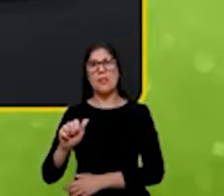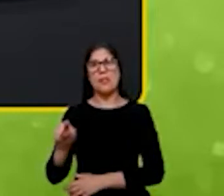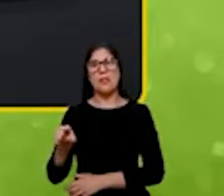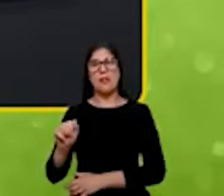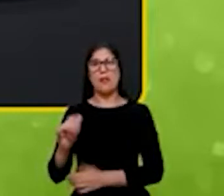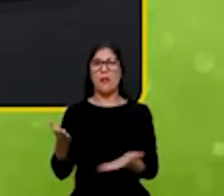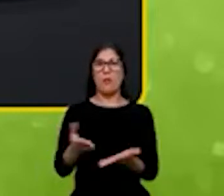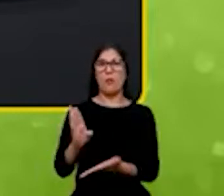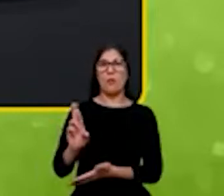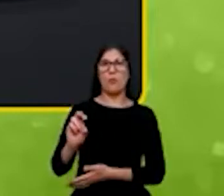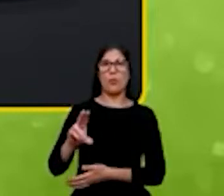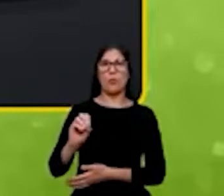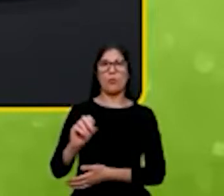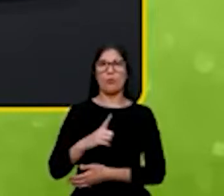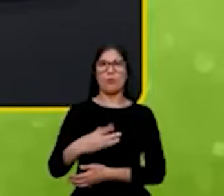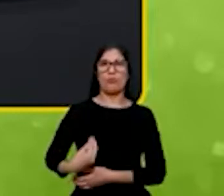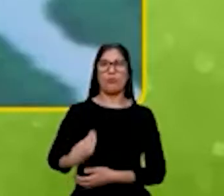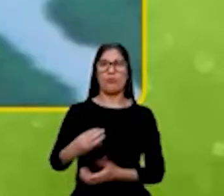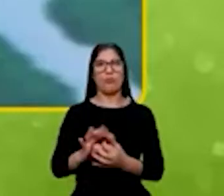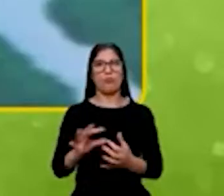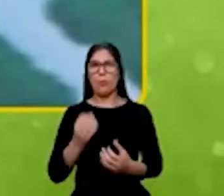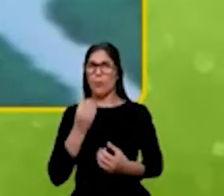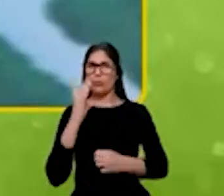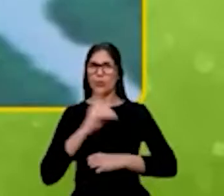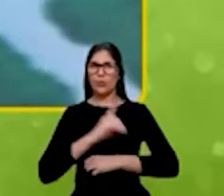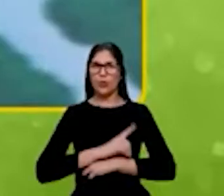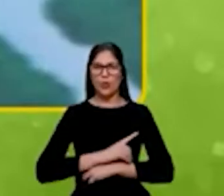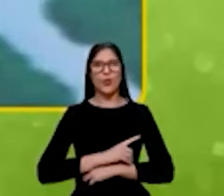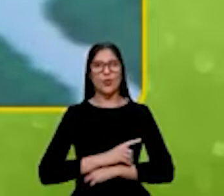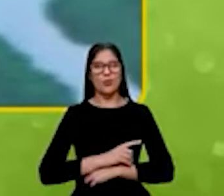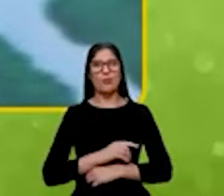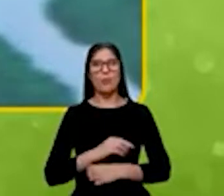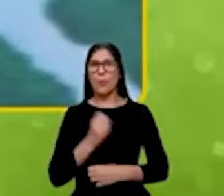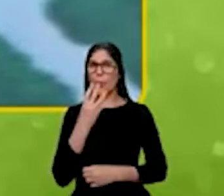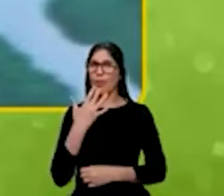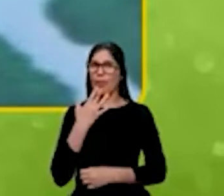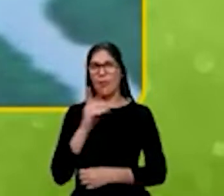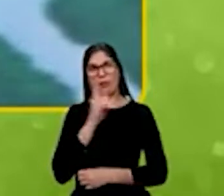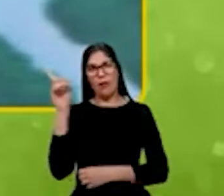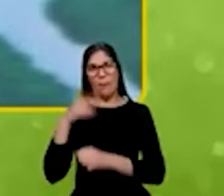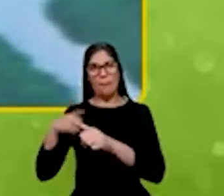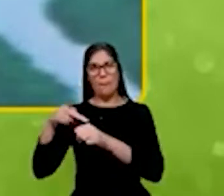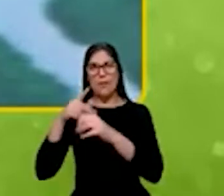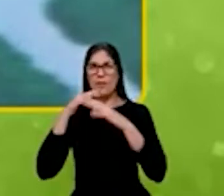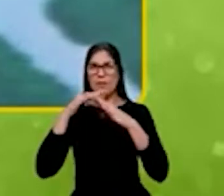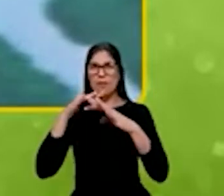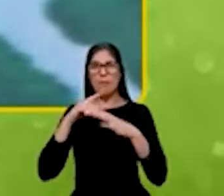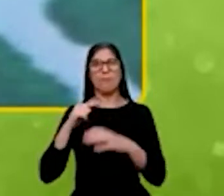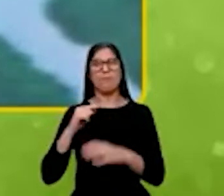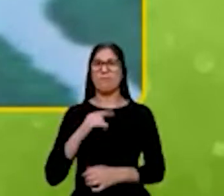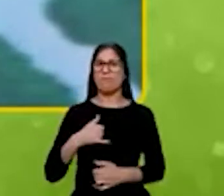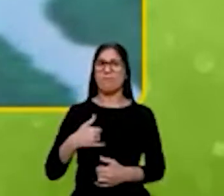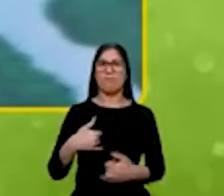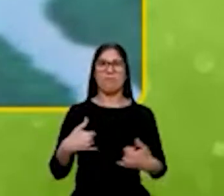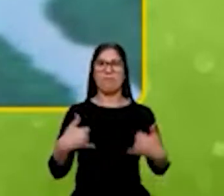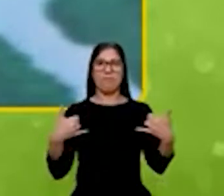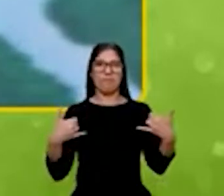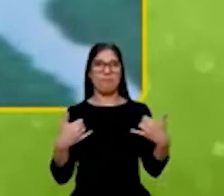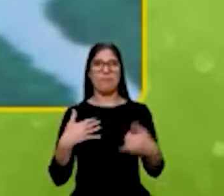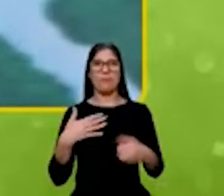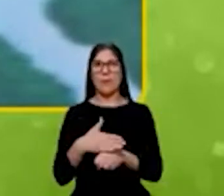Bom dia a todos, boa tarde a quem está em Glasgow. É um privilégio, uma honra poder participar da COP26.